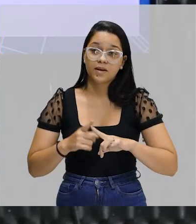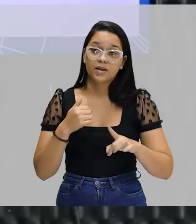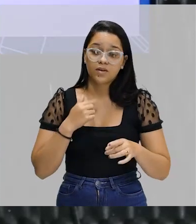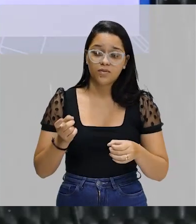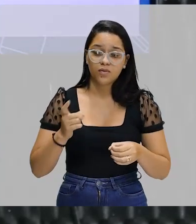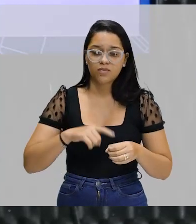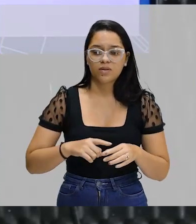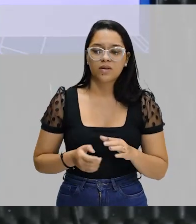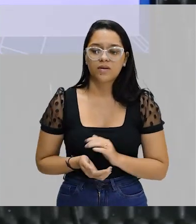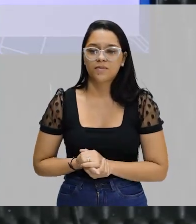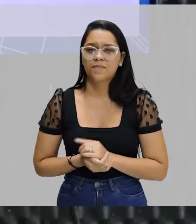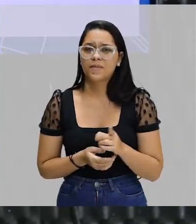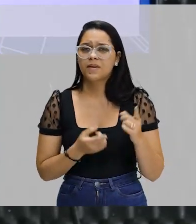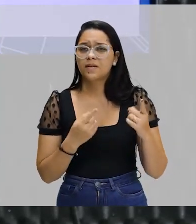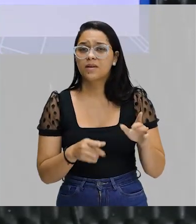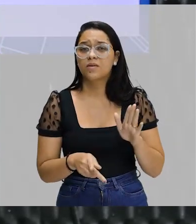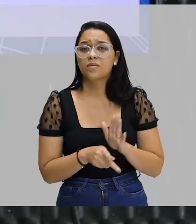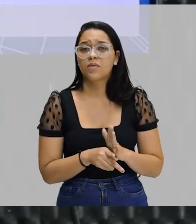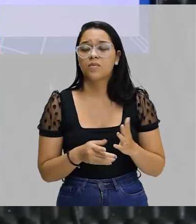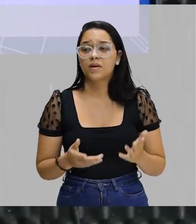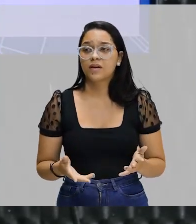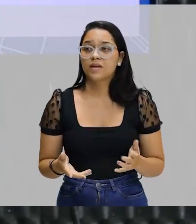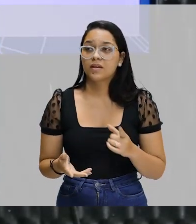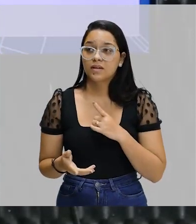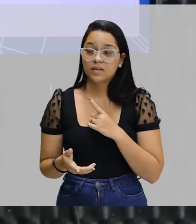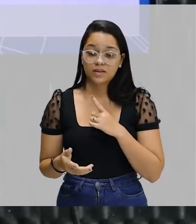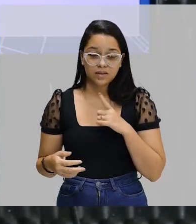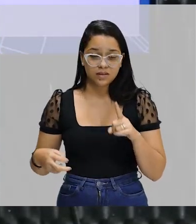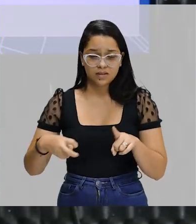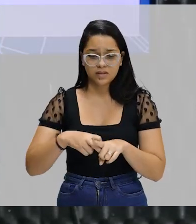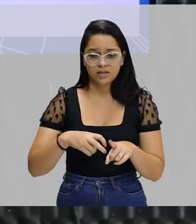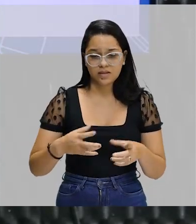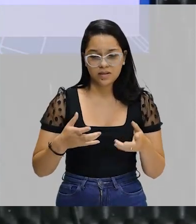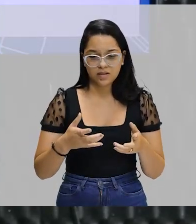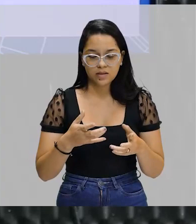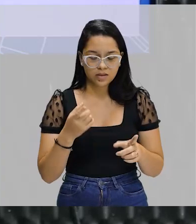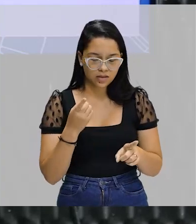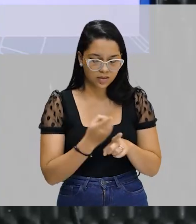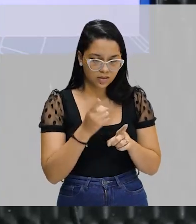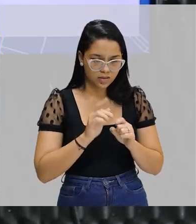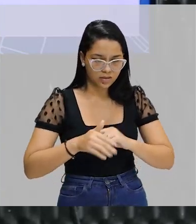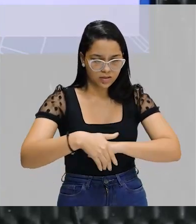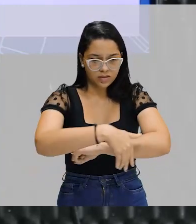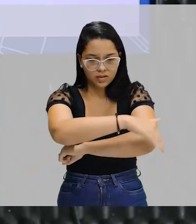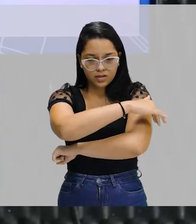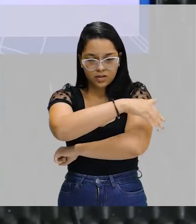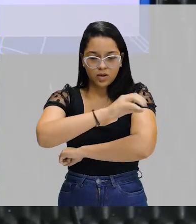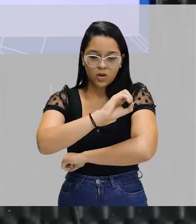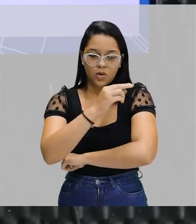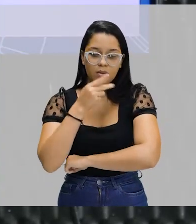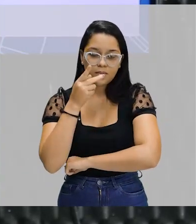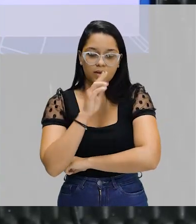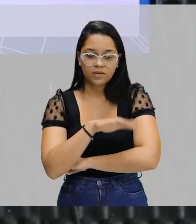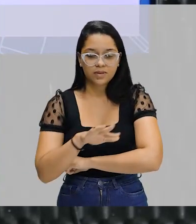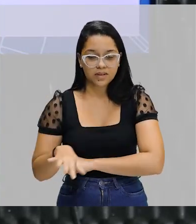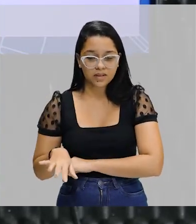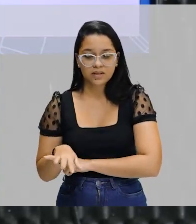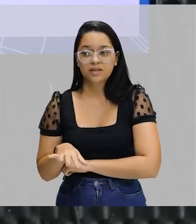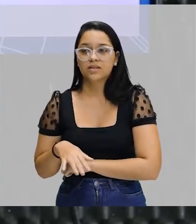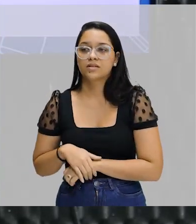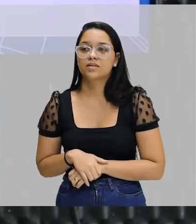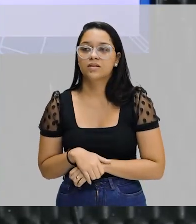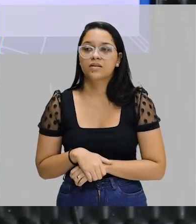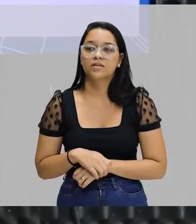voltar aqui, professor. Nessa perseguição do acidental, quer no flagrante de esquina, quer nas palavras de uma criança,